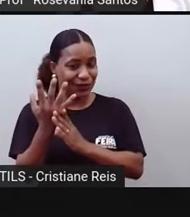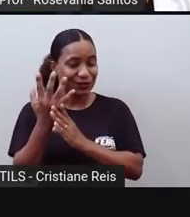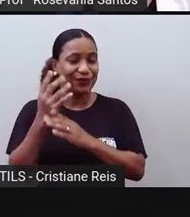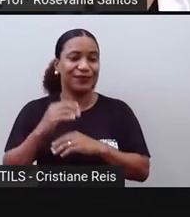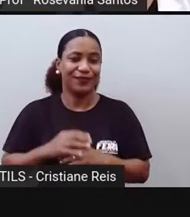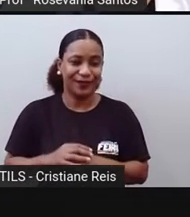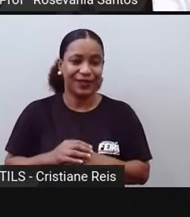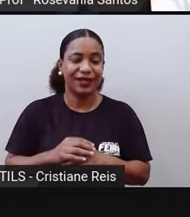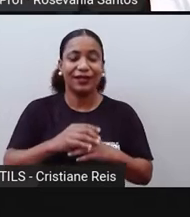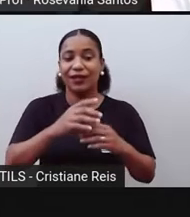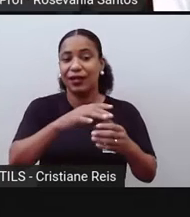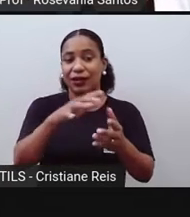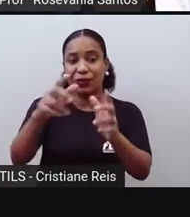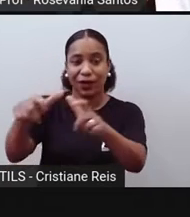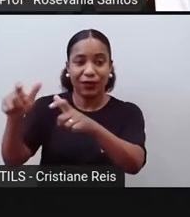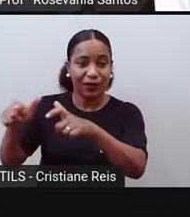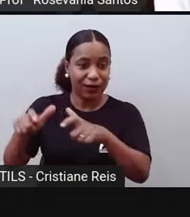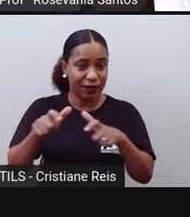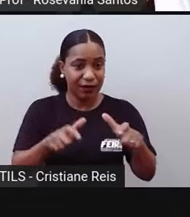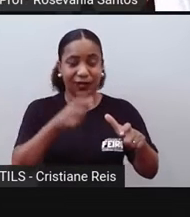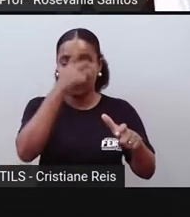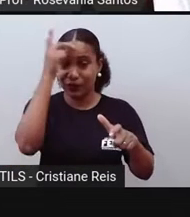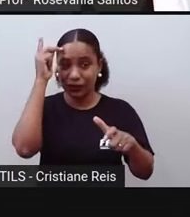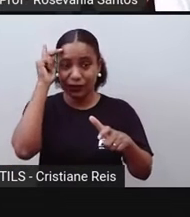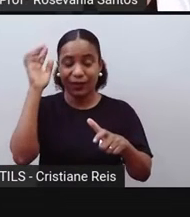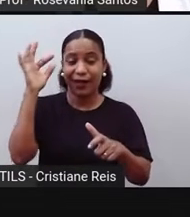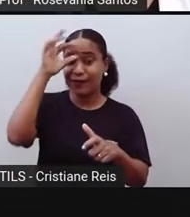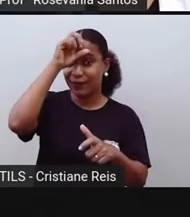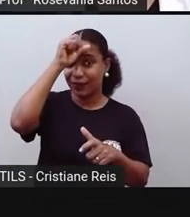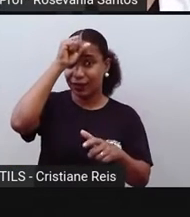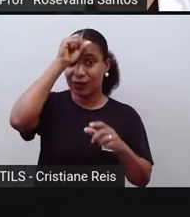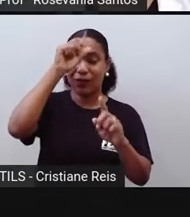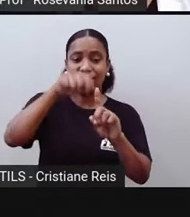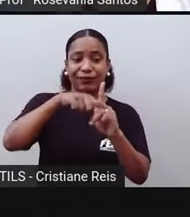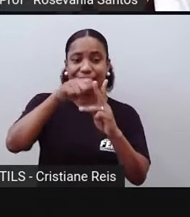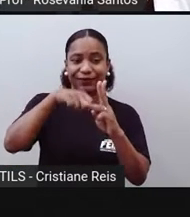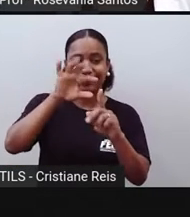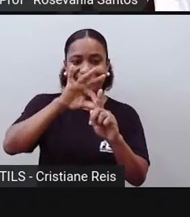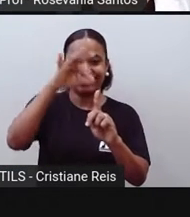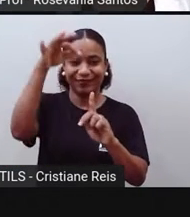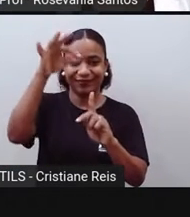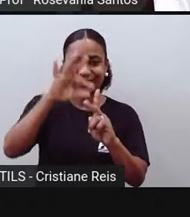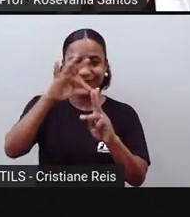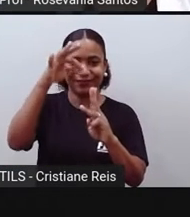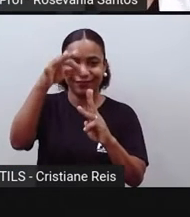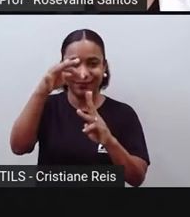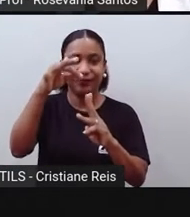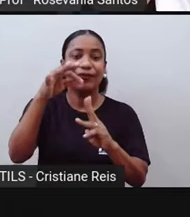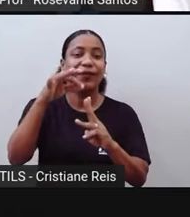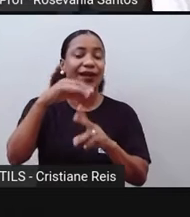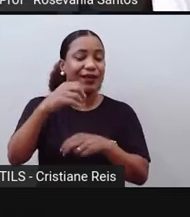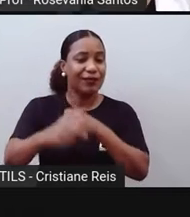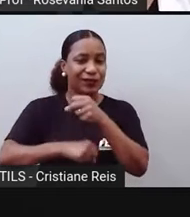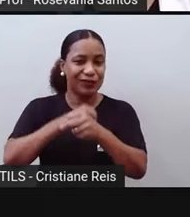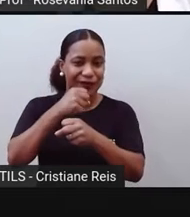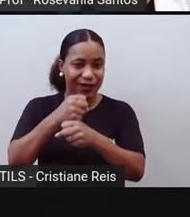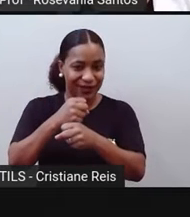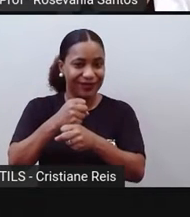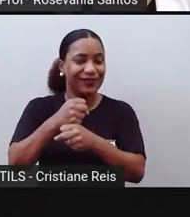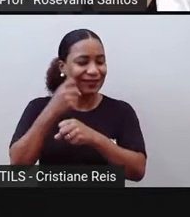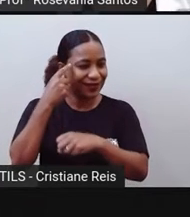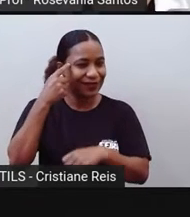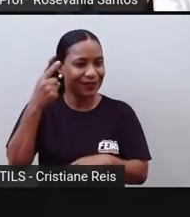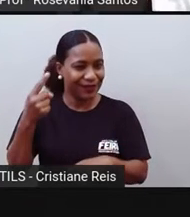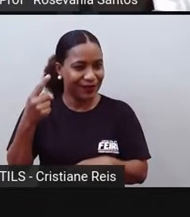utilizavam, né? Desse calendário. Então, aí, pulando do ano de 1600, fomos para 1500, aquele